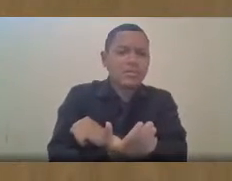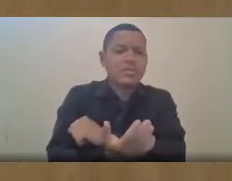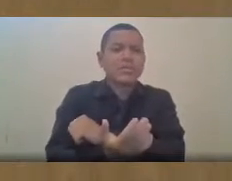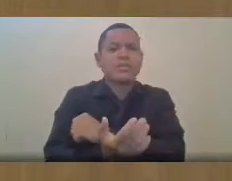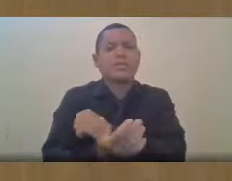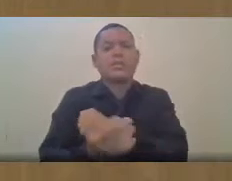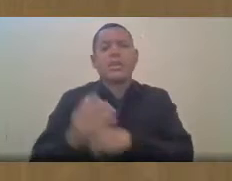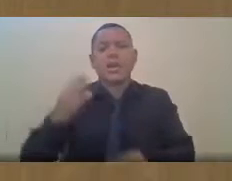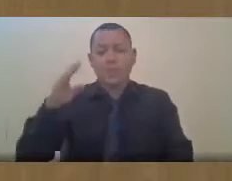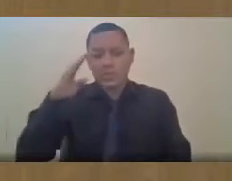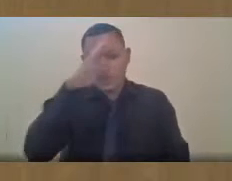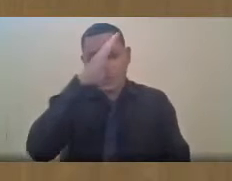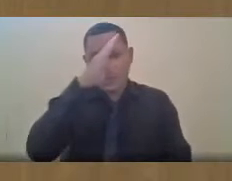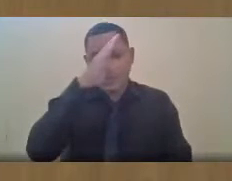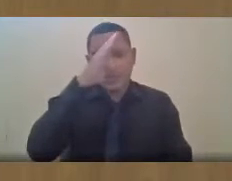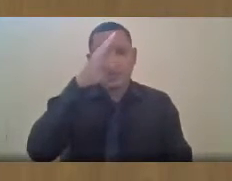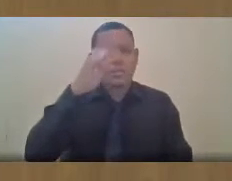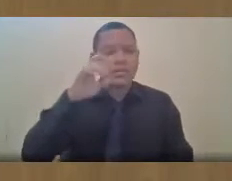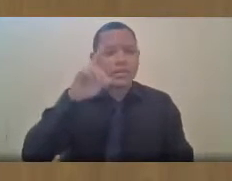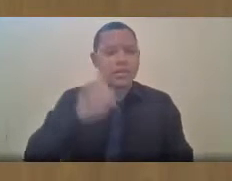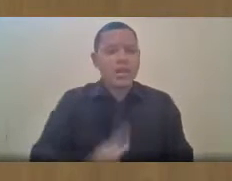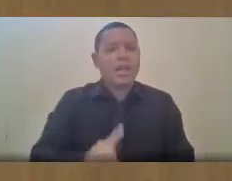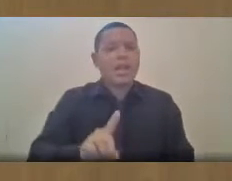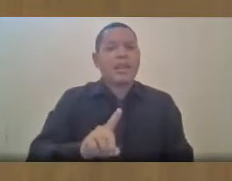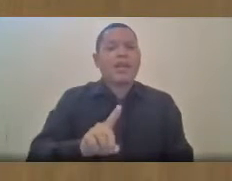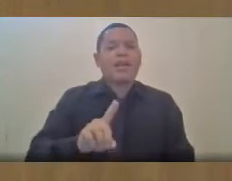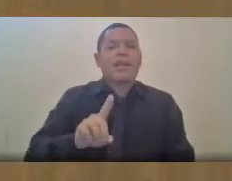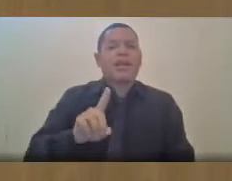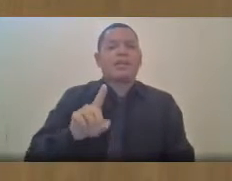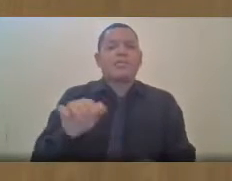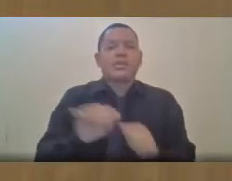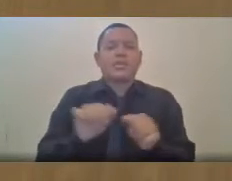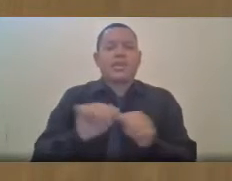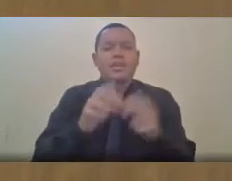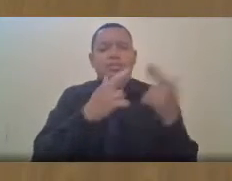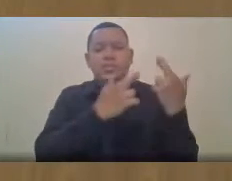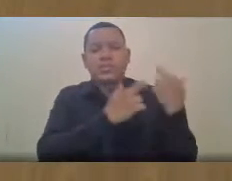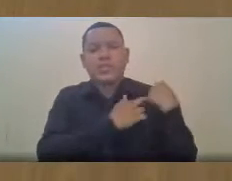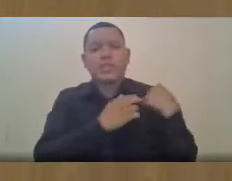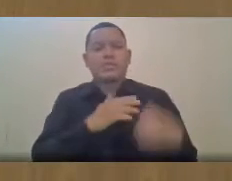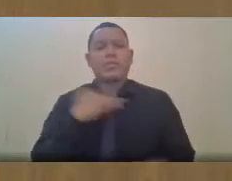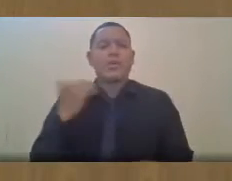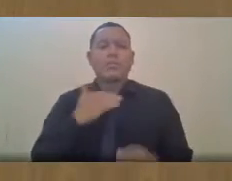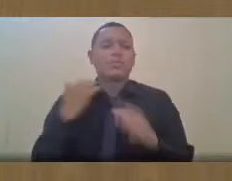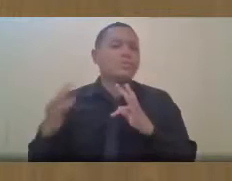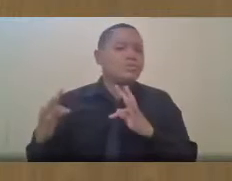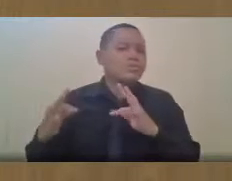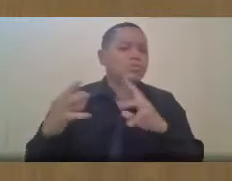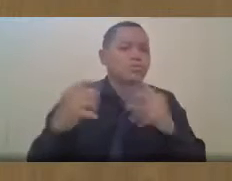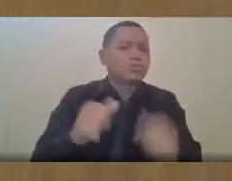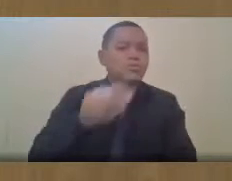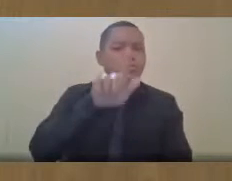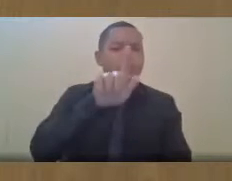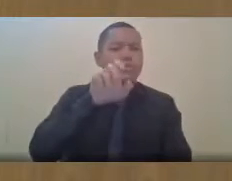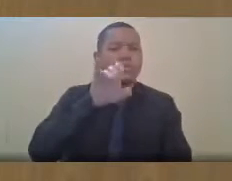Bolsonaro é um genocida. Porque o Bolsonaro é um